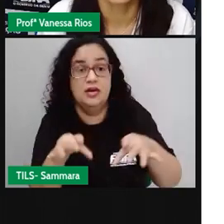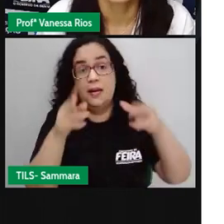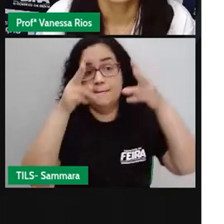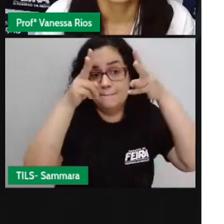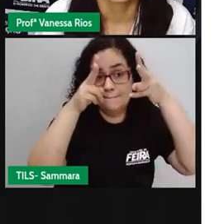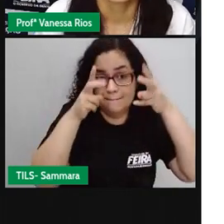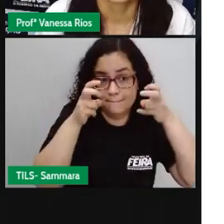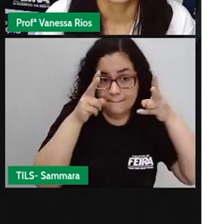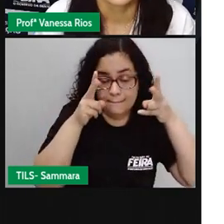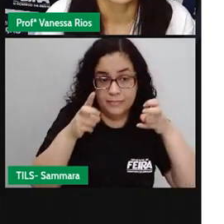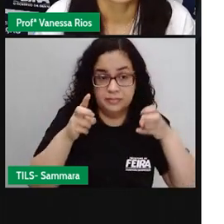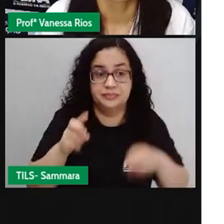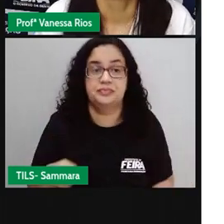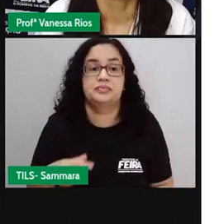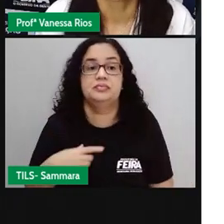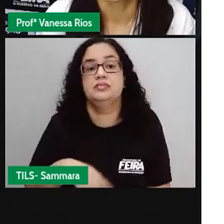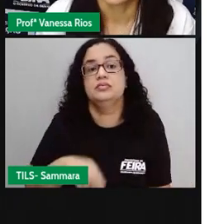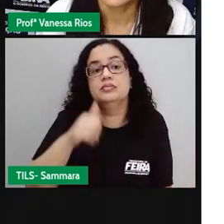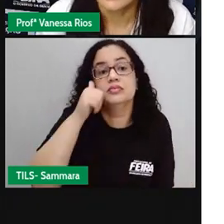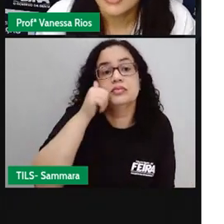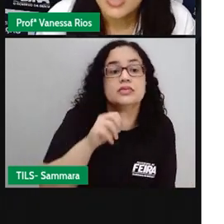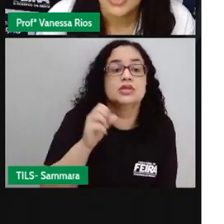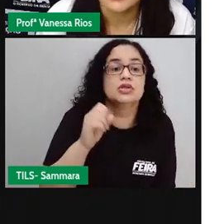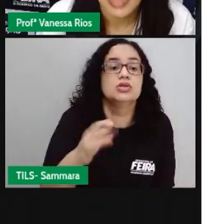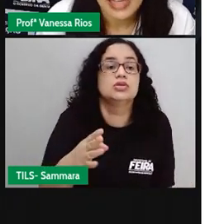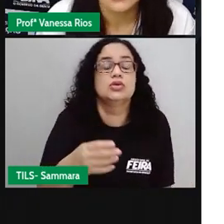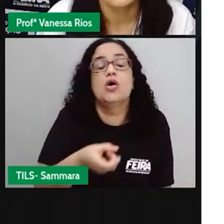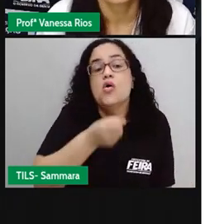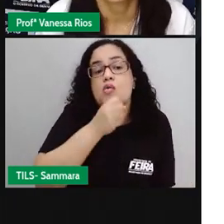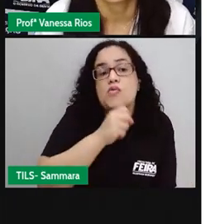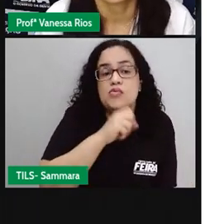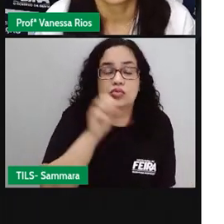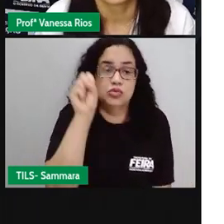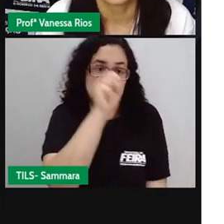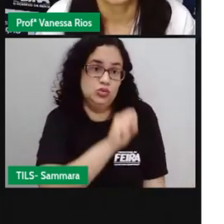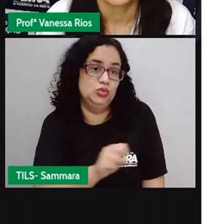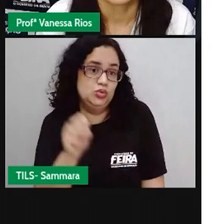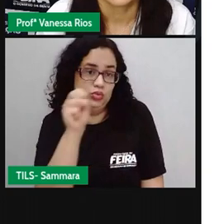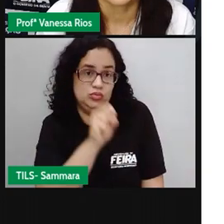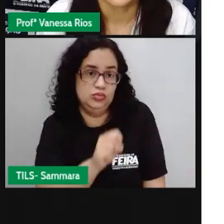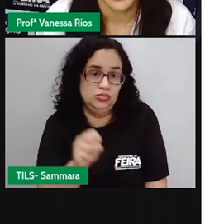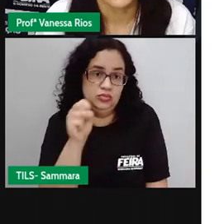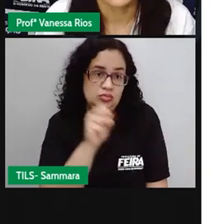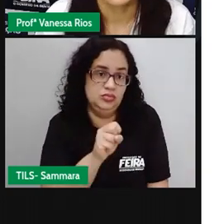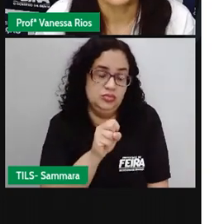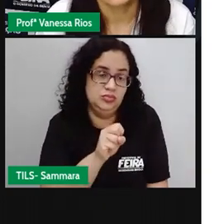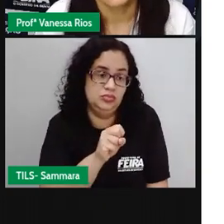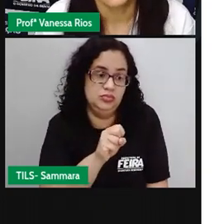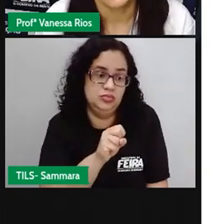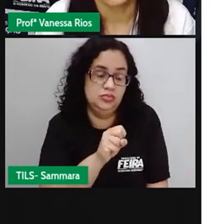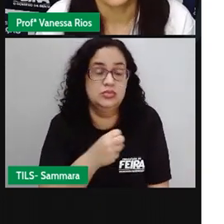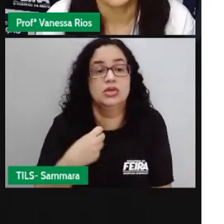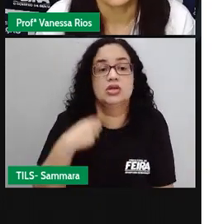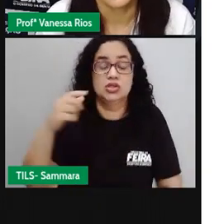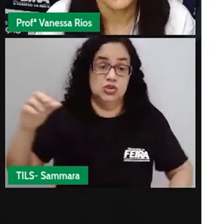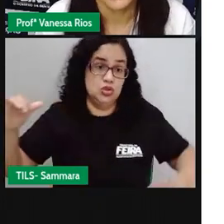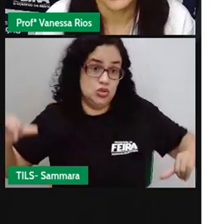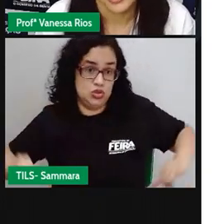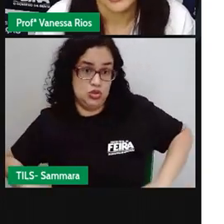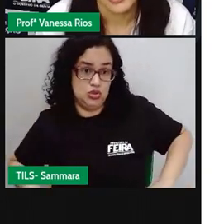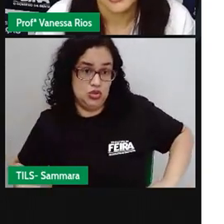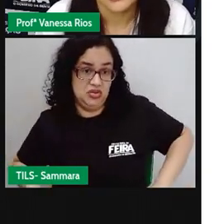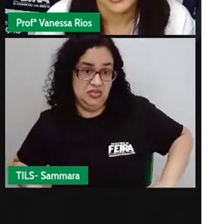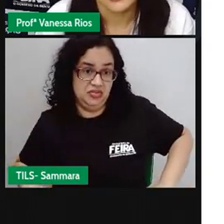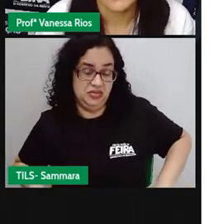percebeu que essa senhora era só uma senhora solitária e que não deveria estar aí sofrendo